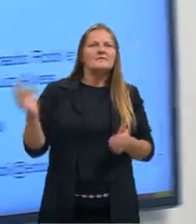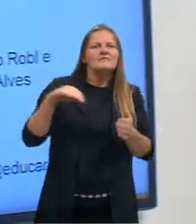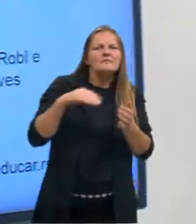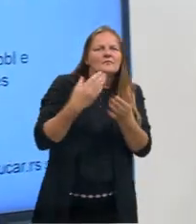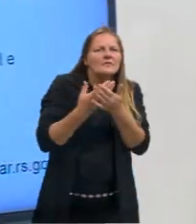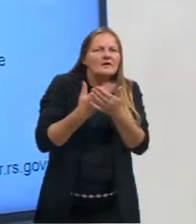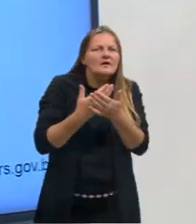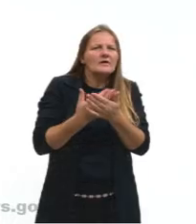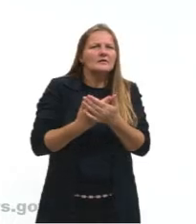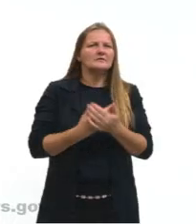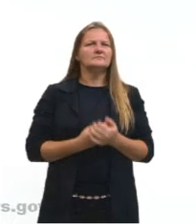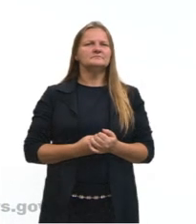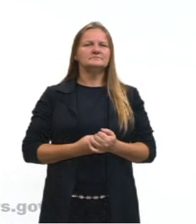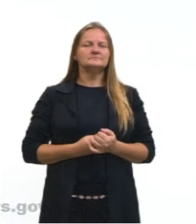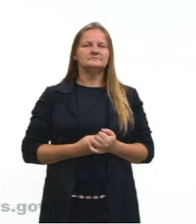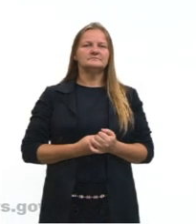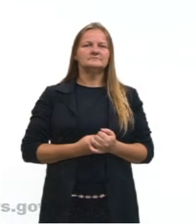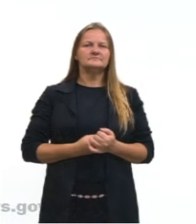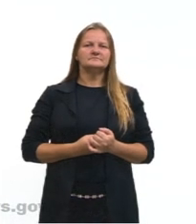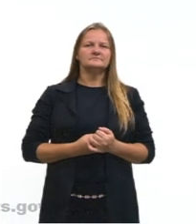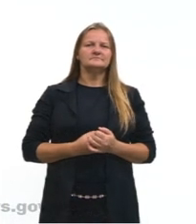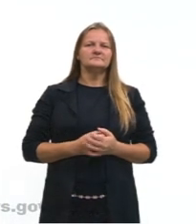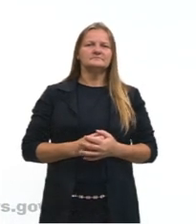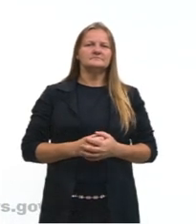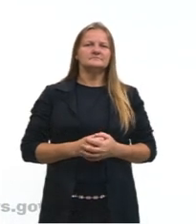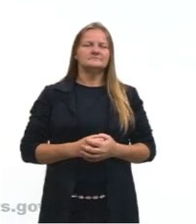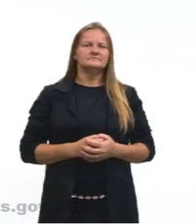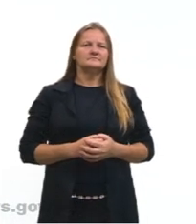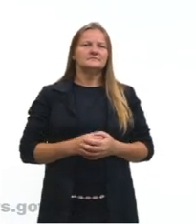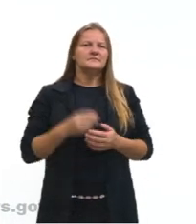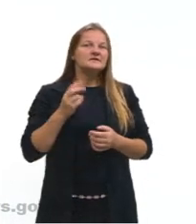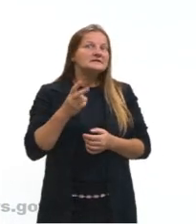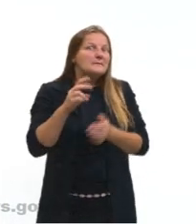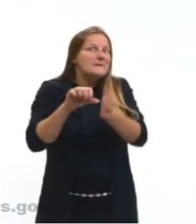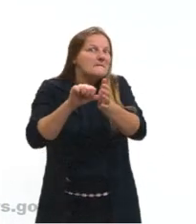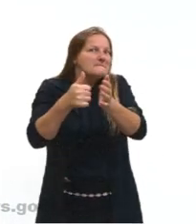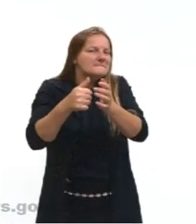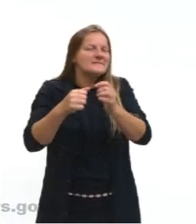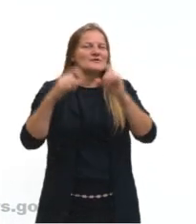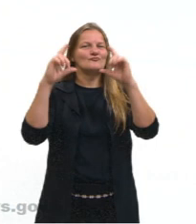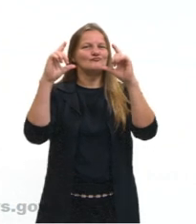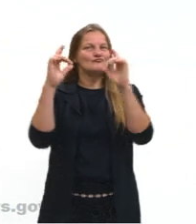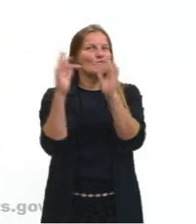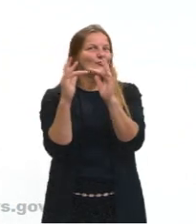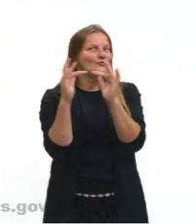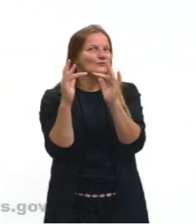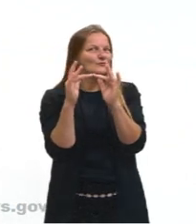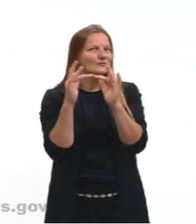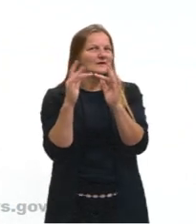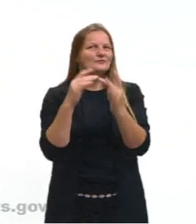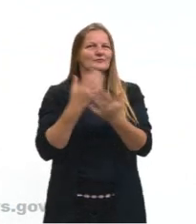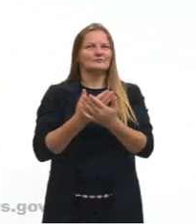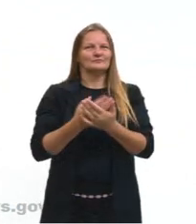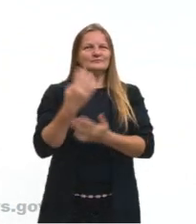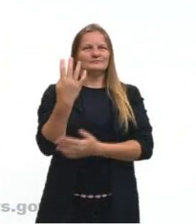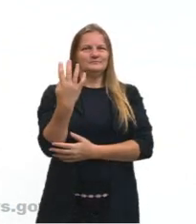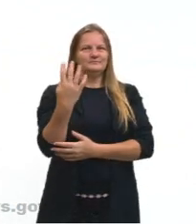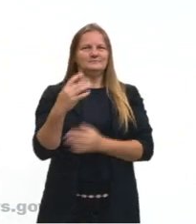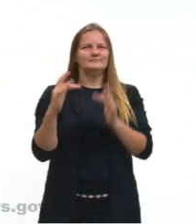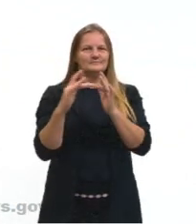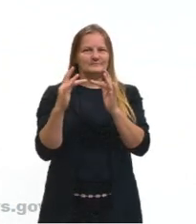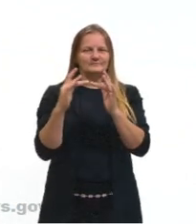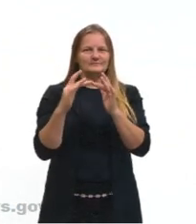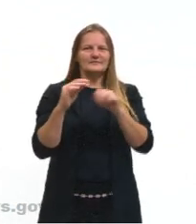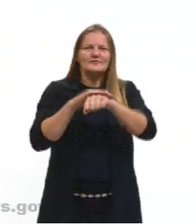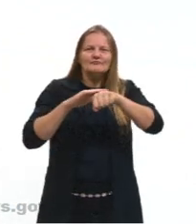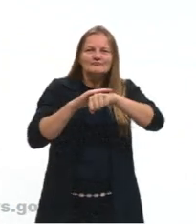aulinha aqui, já deixando para vocês, né? Sempre deixo aqui na primeira slide, nós estamos na aula 4, para vocês aí os meus contatos, certo